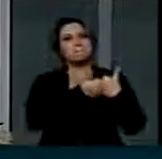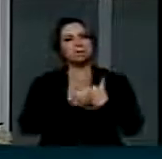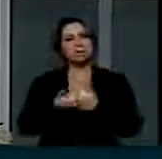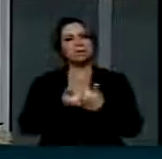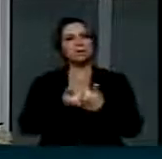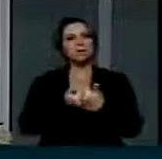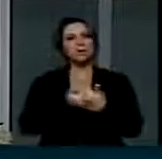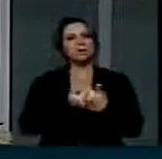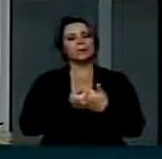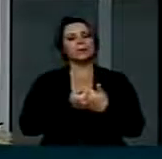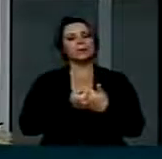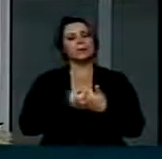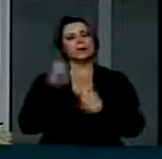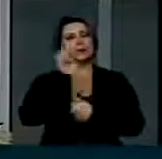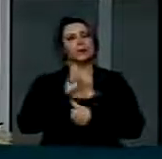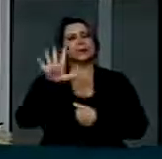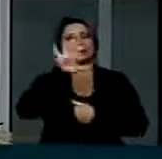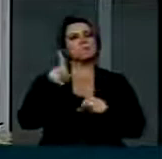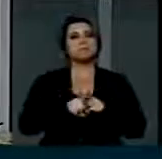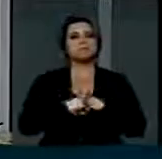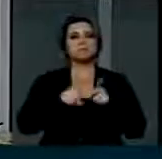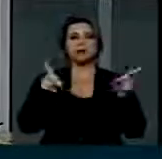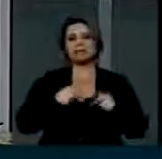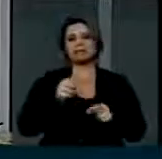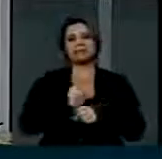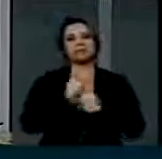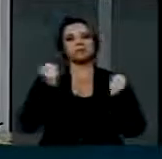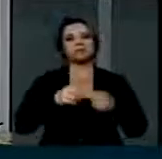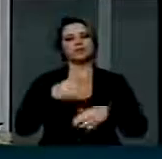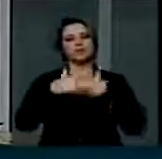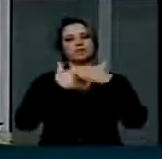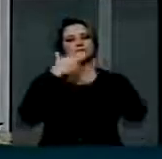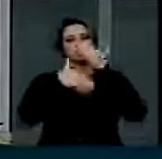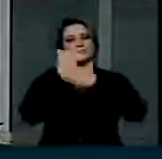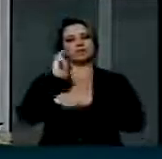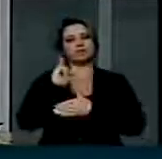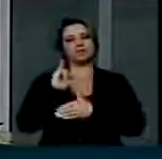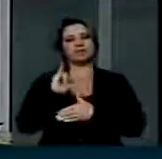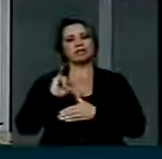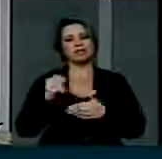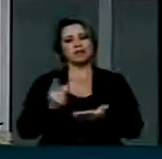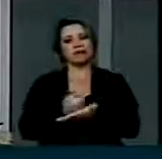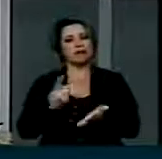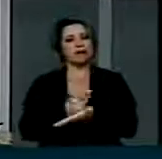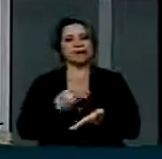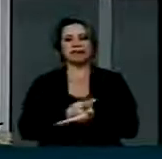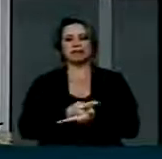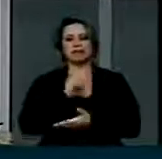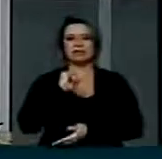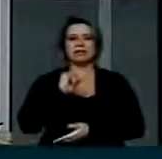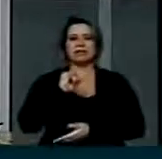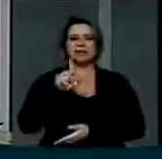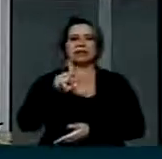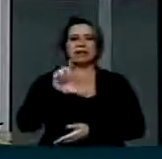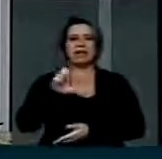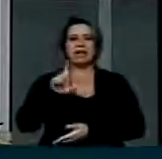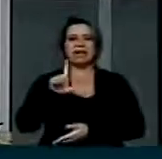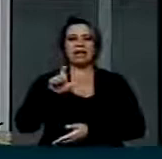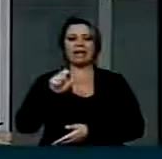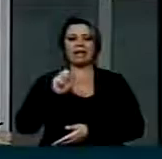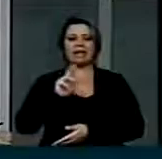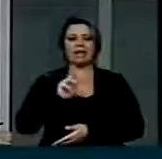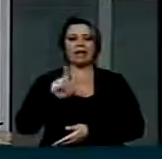União Europeia, mas esse crescimento não é possível na ilegalidade. O acordo vem para